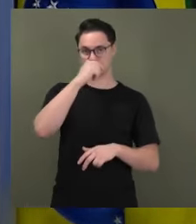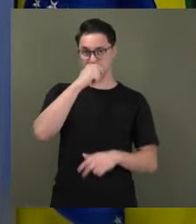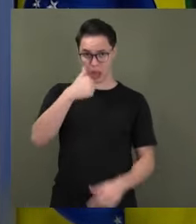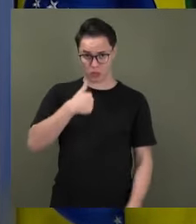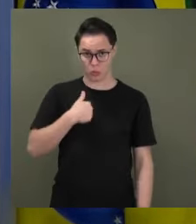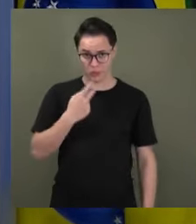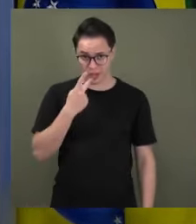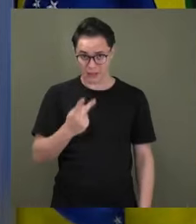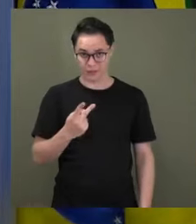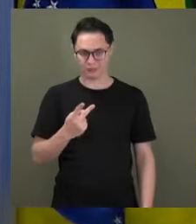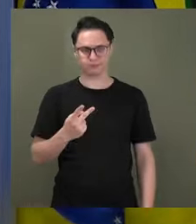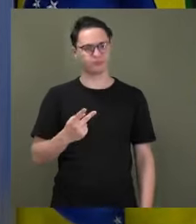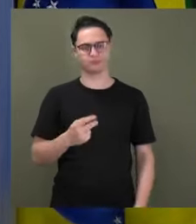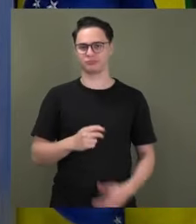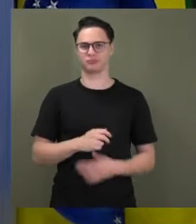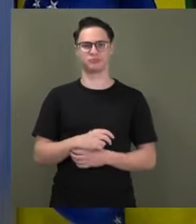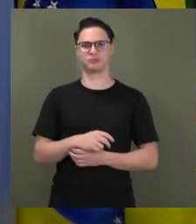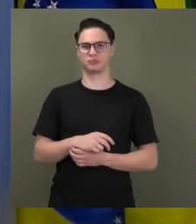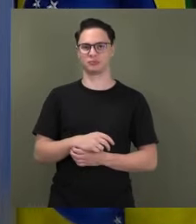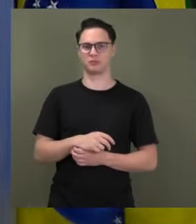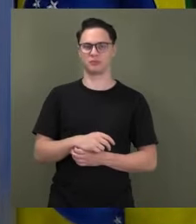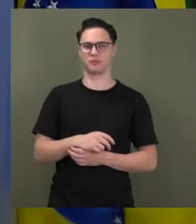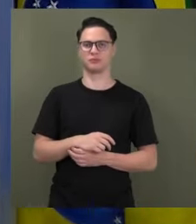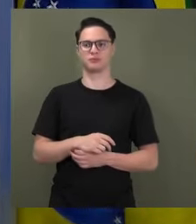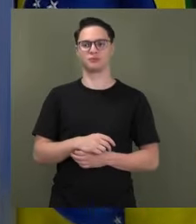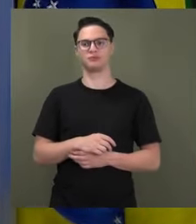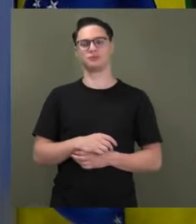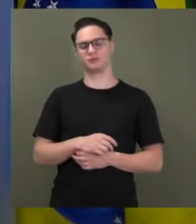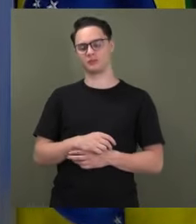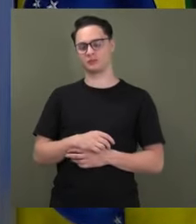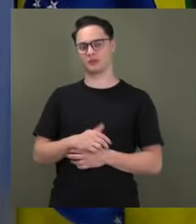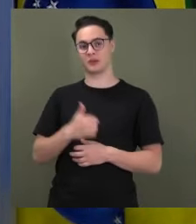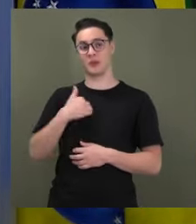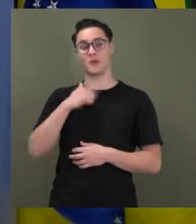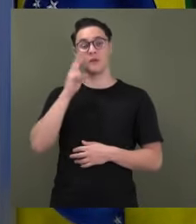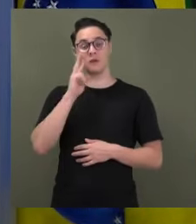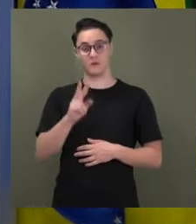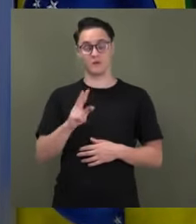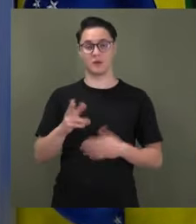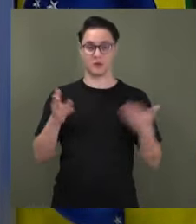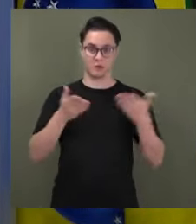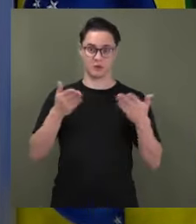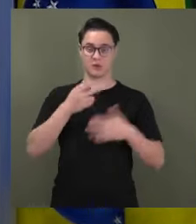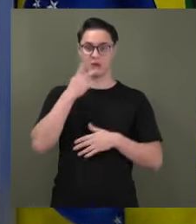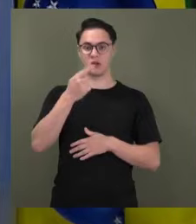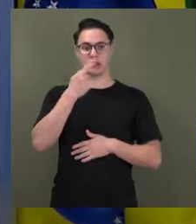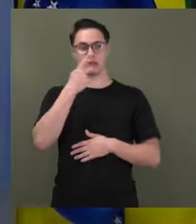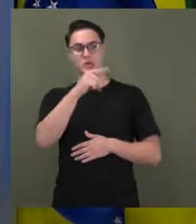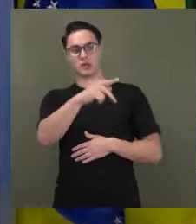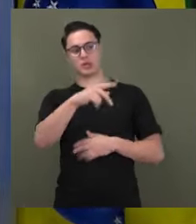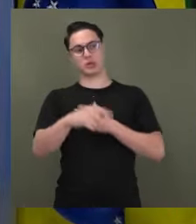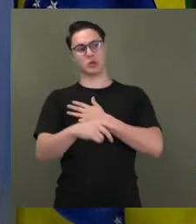não. E eu vi uma fala mais cedo aqui hoje, nesse plenário, dizendo que Lula foi inocentado.